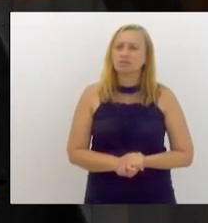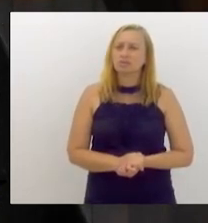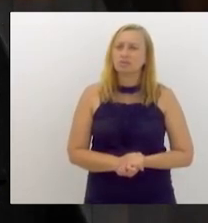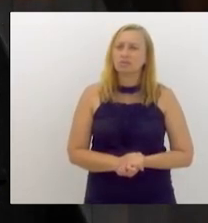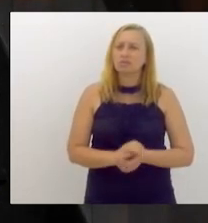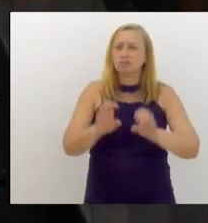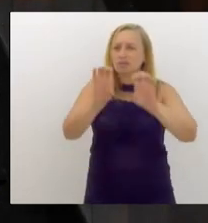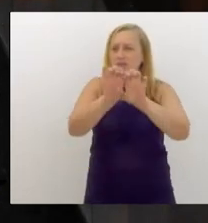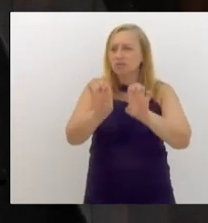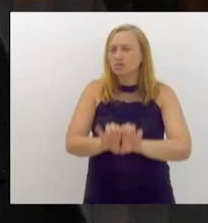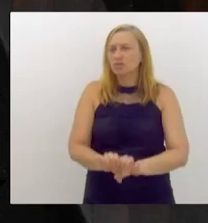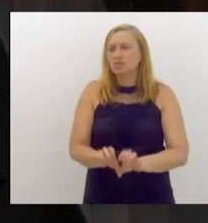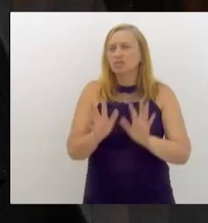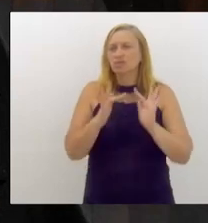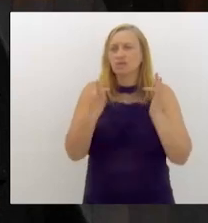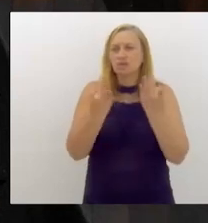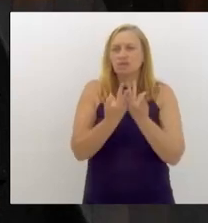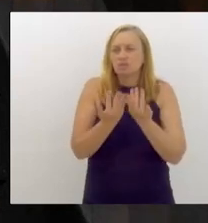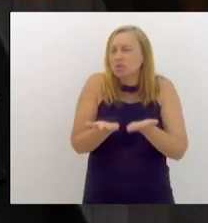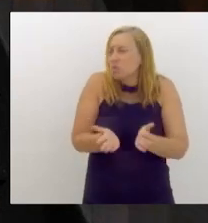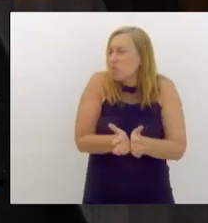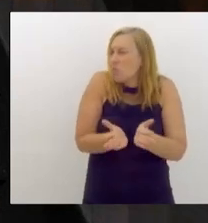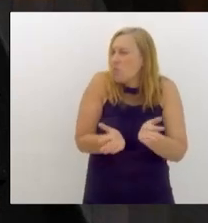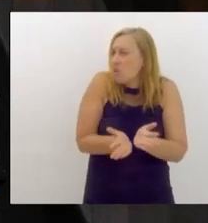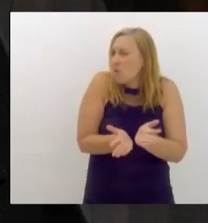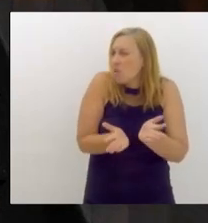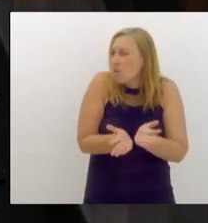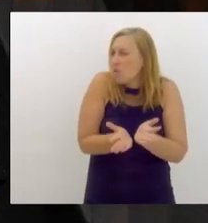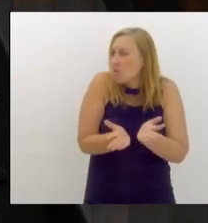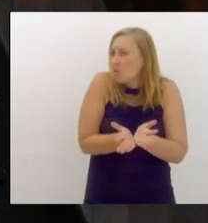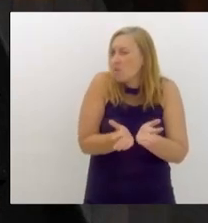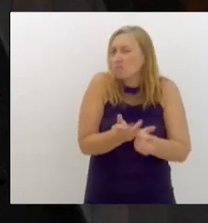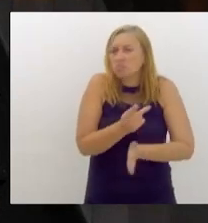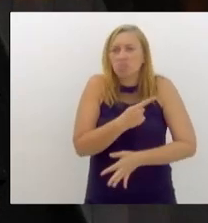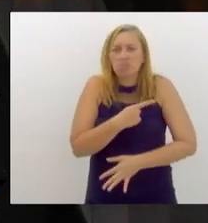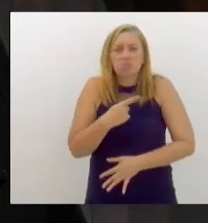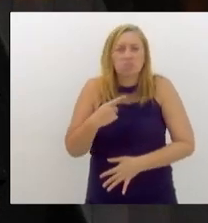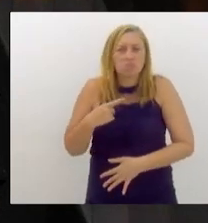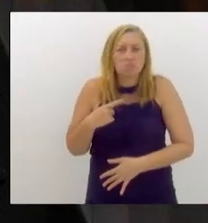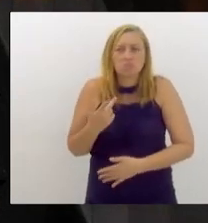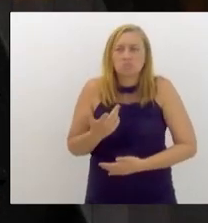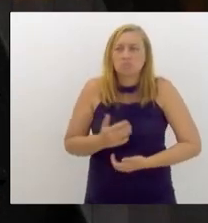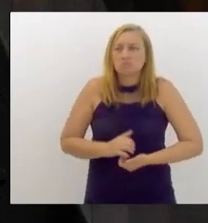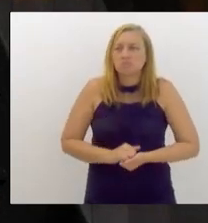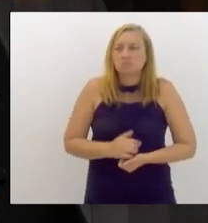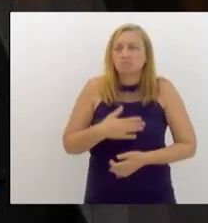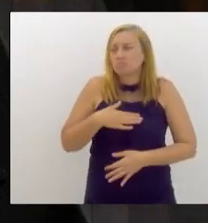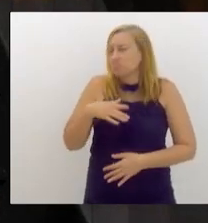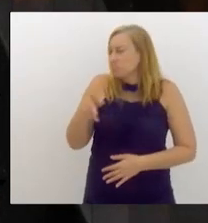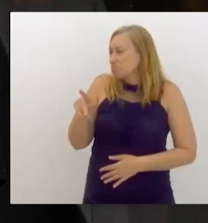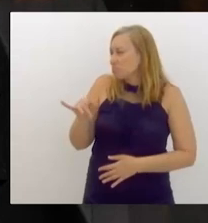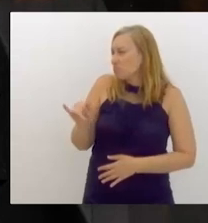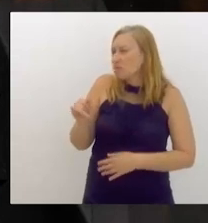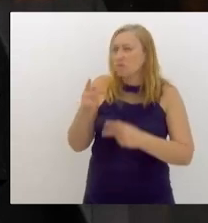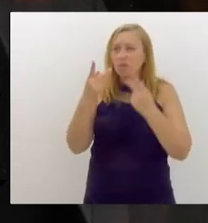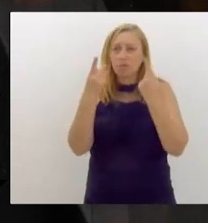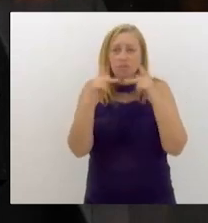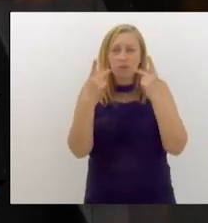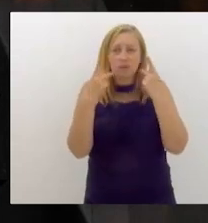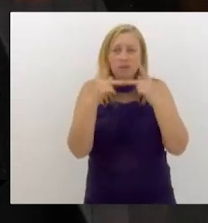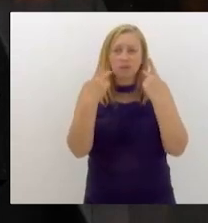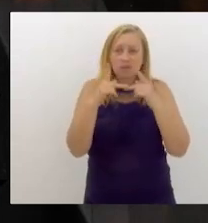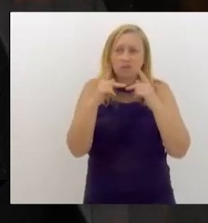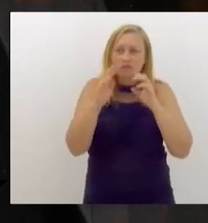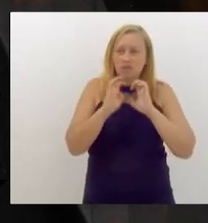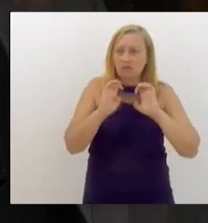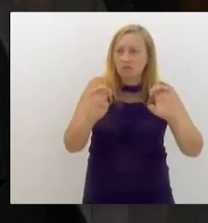estrutural da família, a família é muito pobre, pastores, meu pai, pregador do evangelho